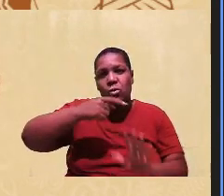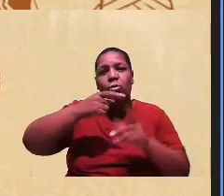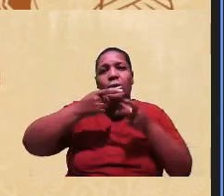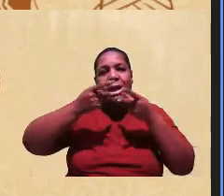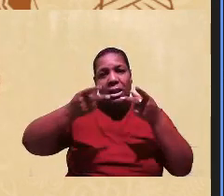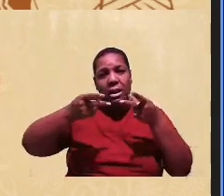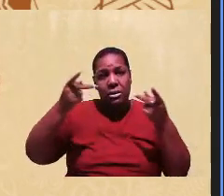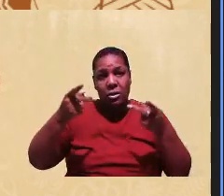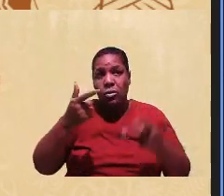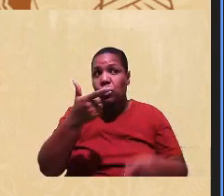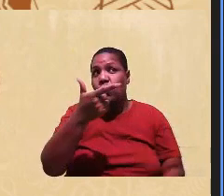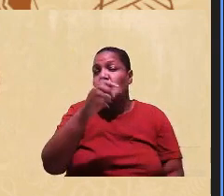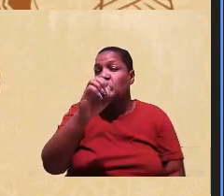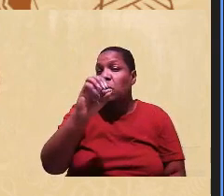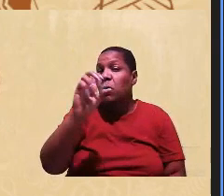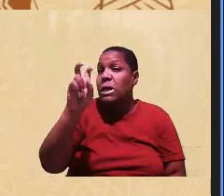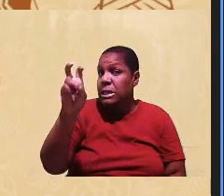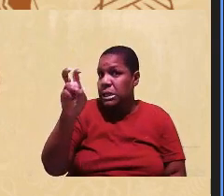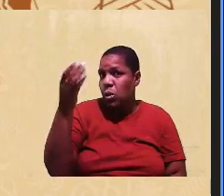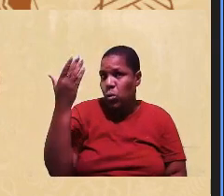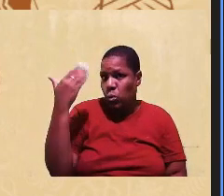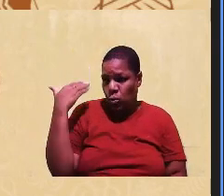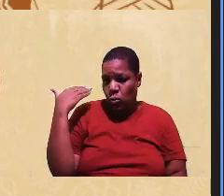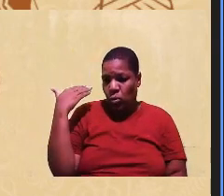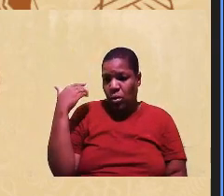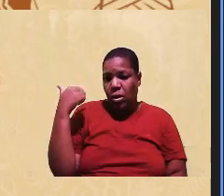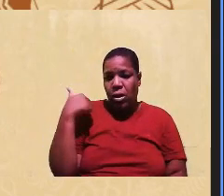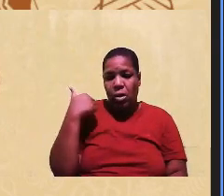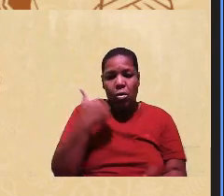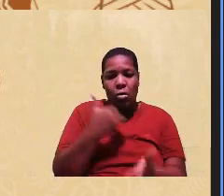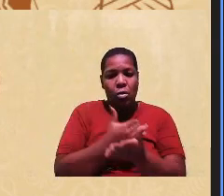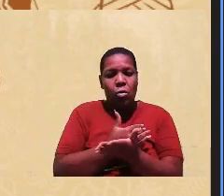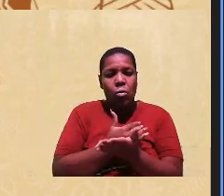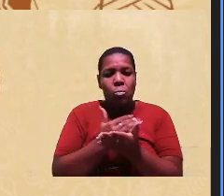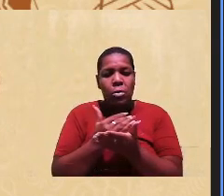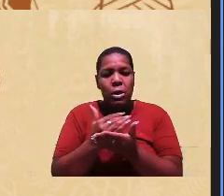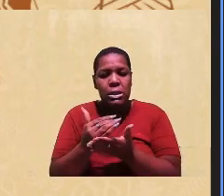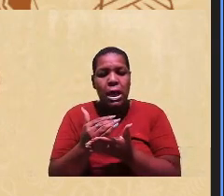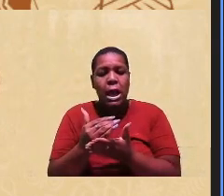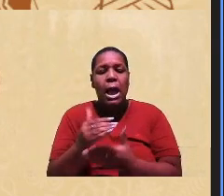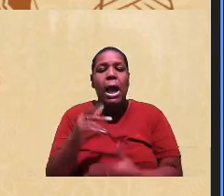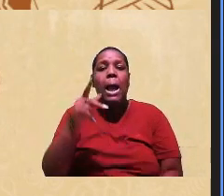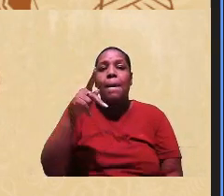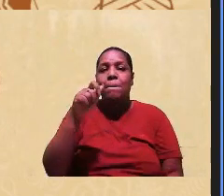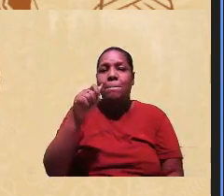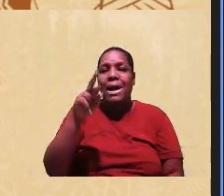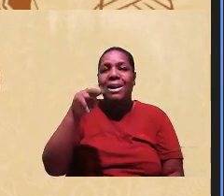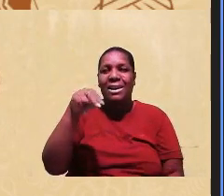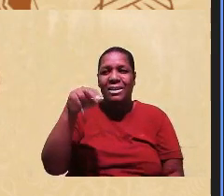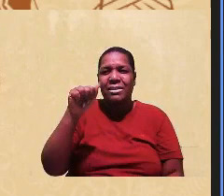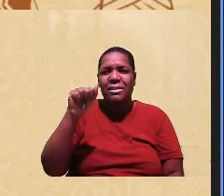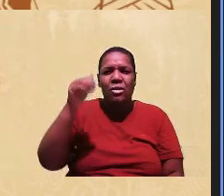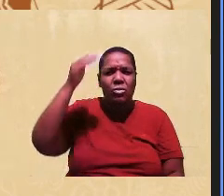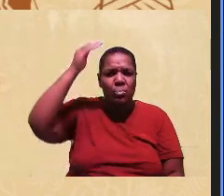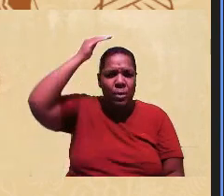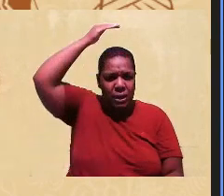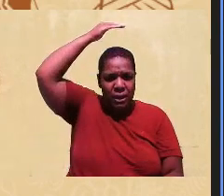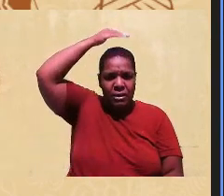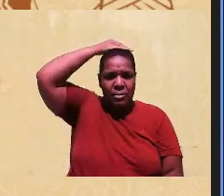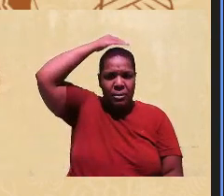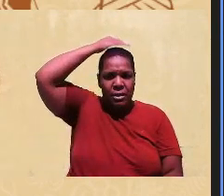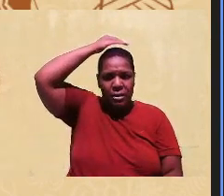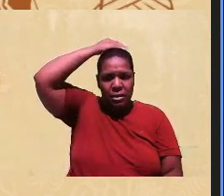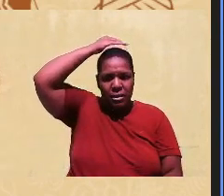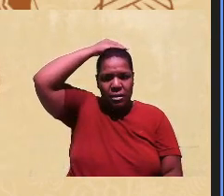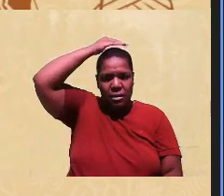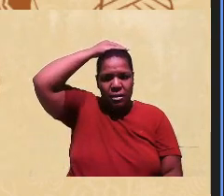2005. Então, que eu comecei no Paraná, eu sou de Curitiba, e a gente começou a fazer banca lá,